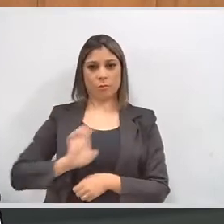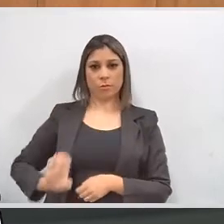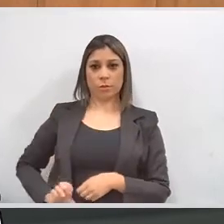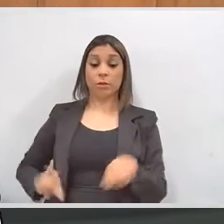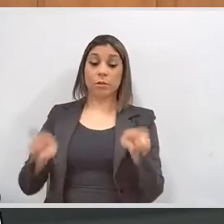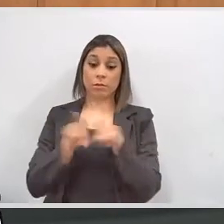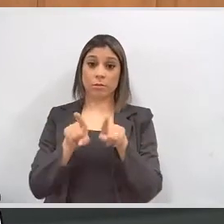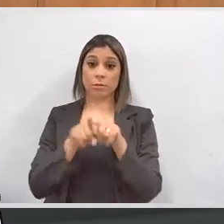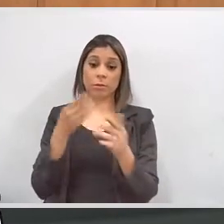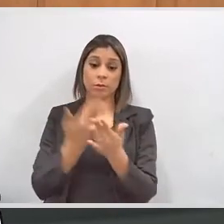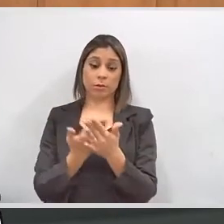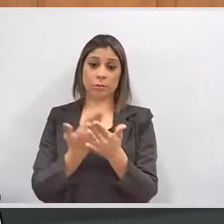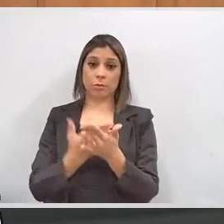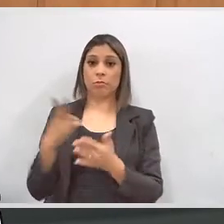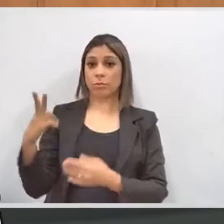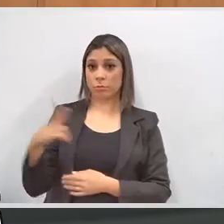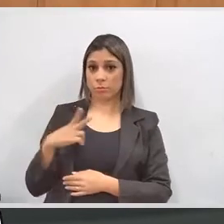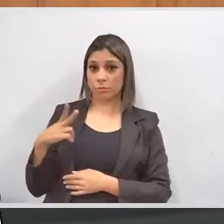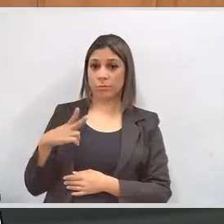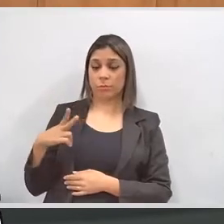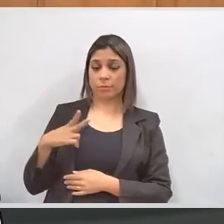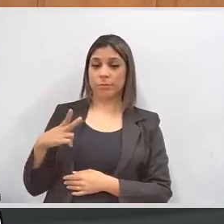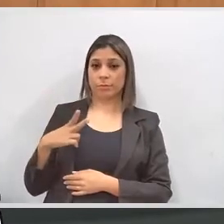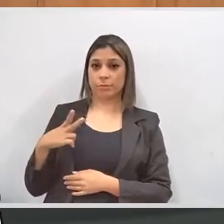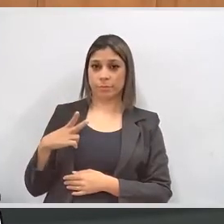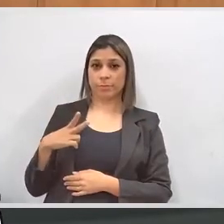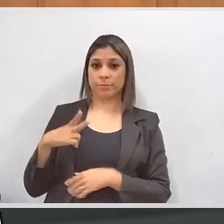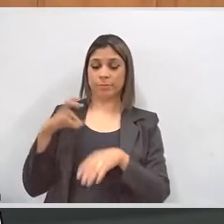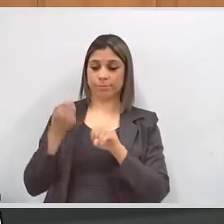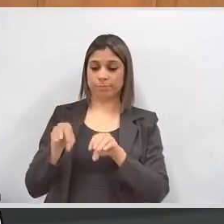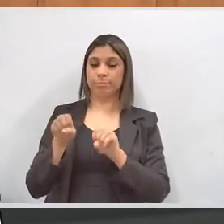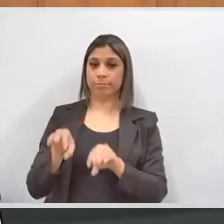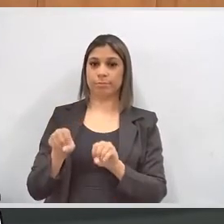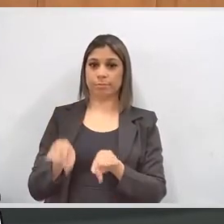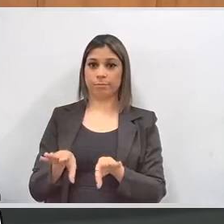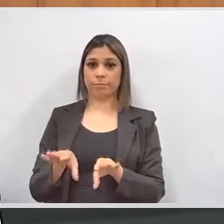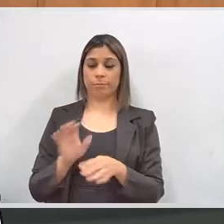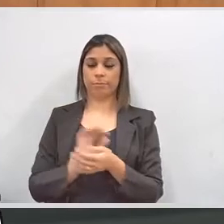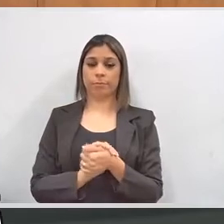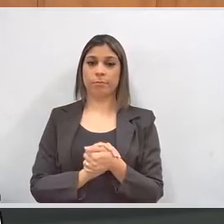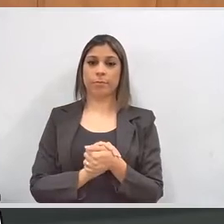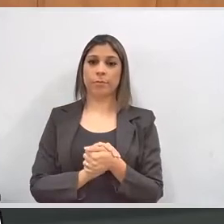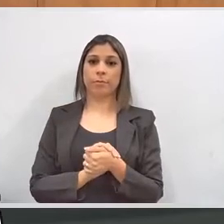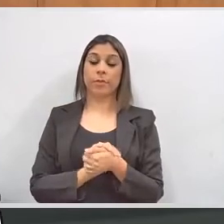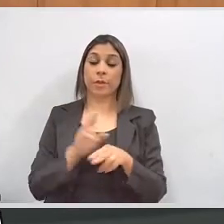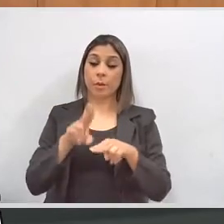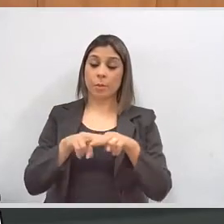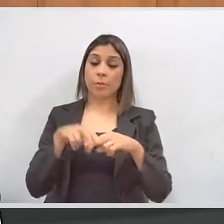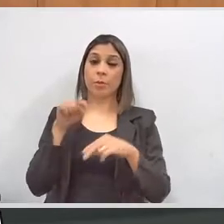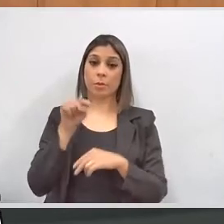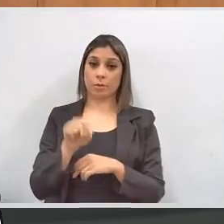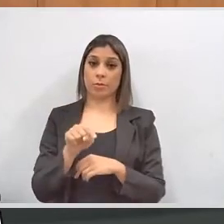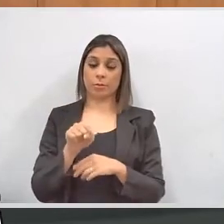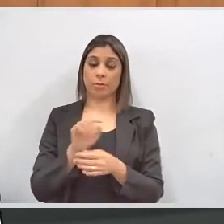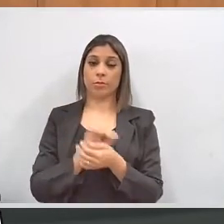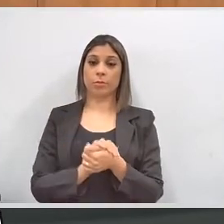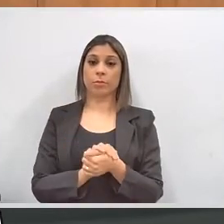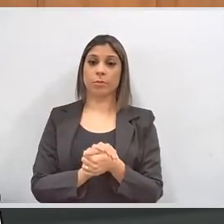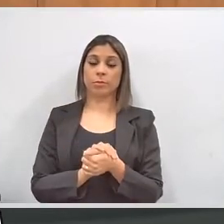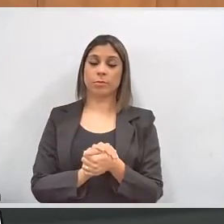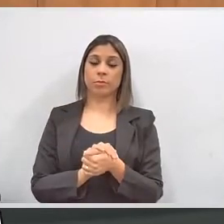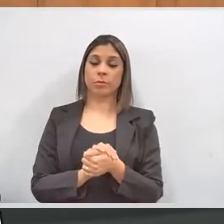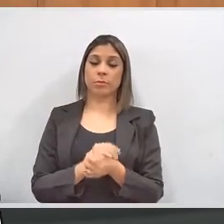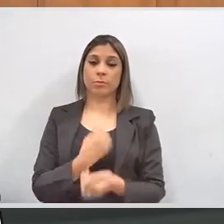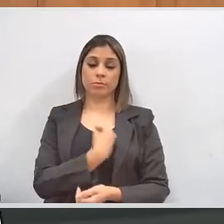e também em escolas privadas, da rede privada de educação. E, por isto mesmo,